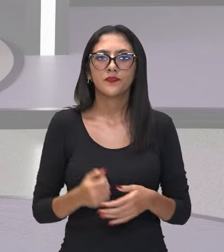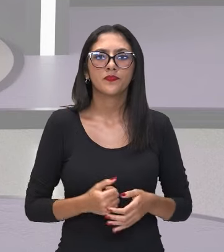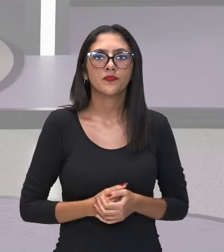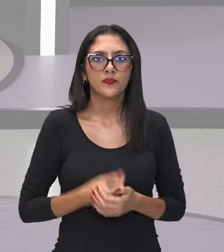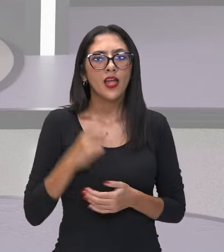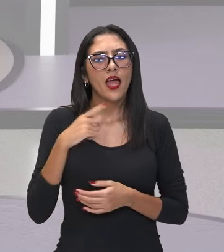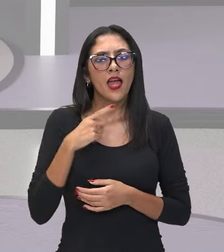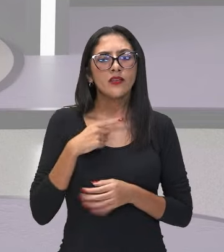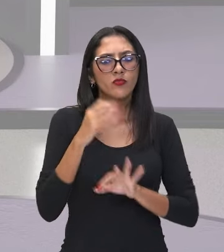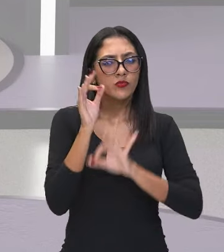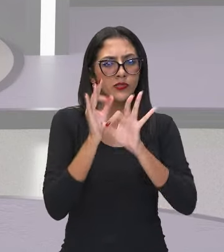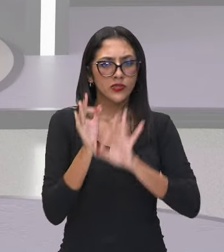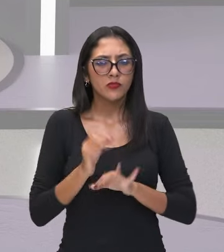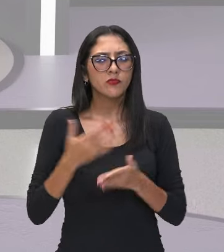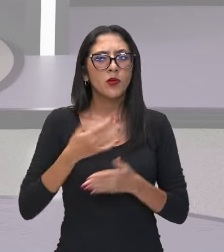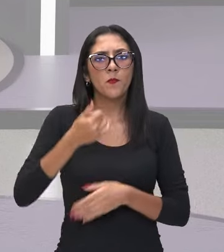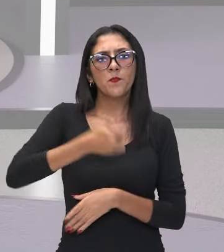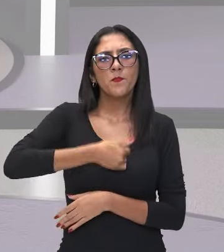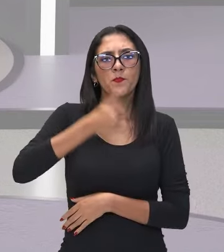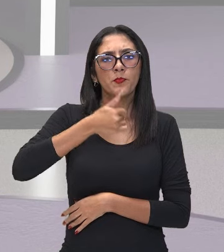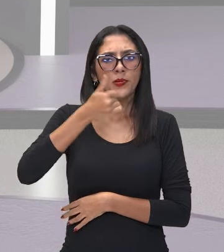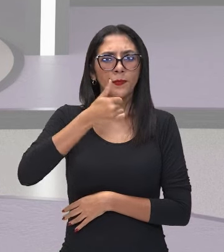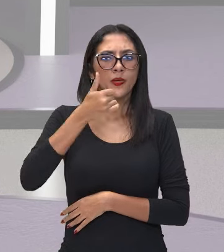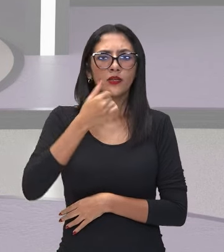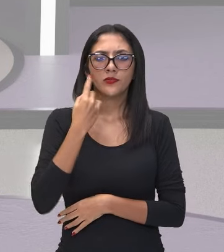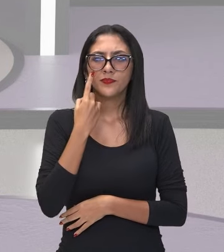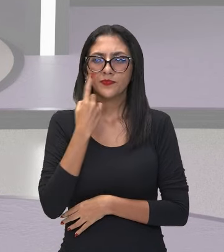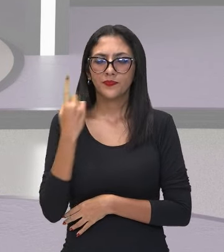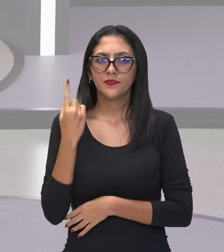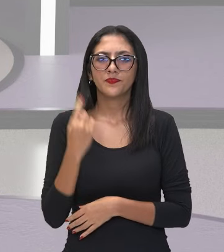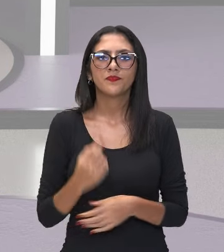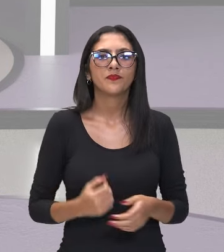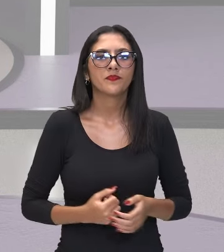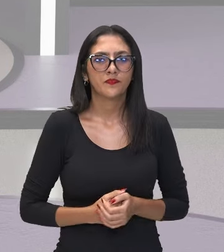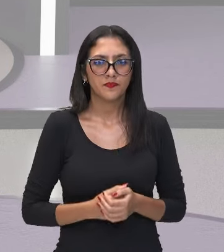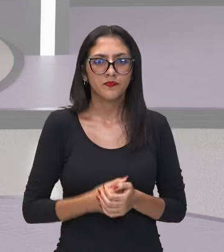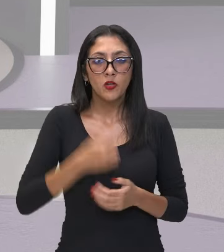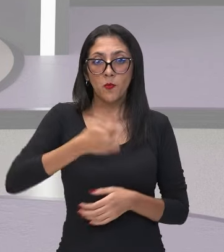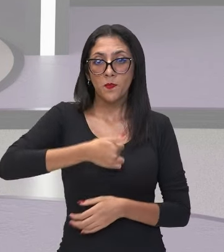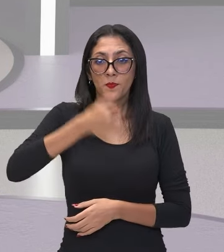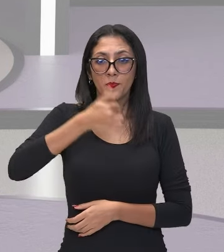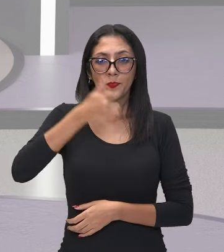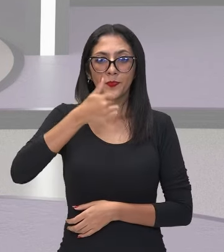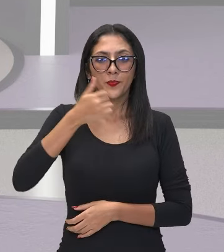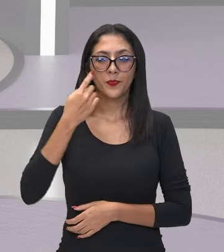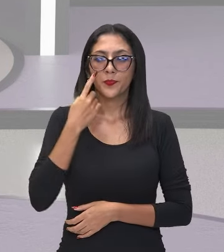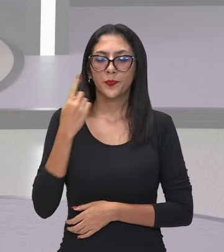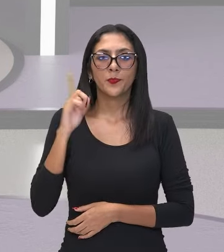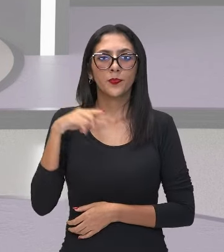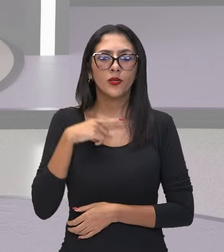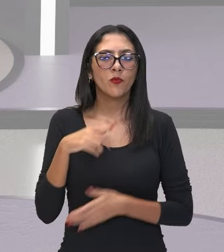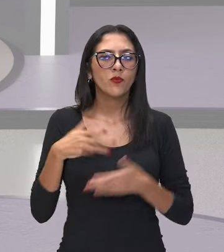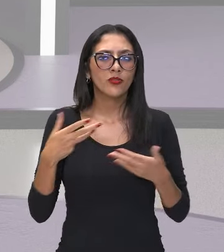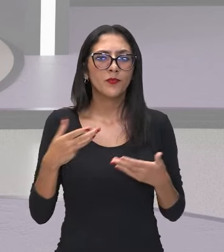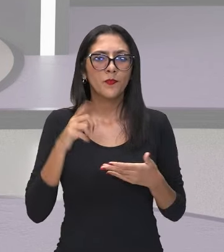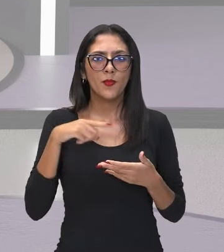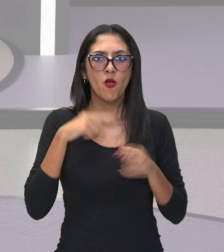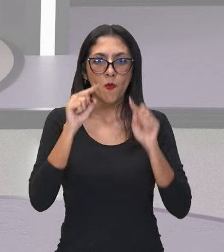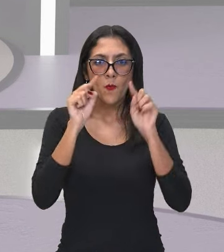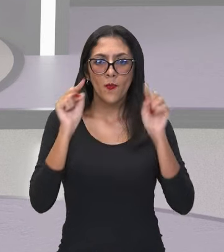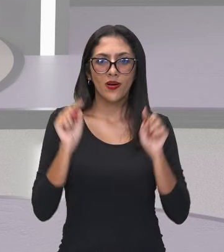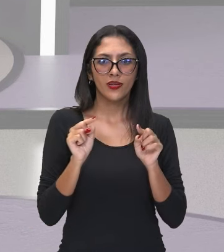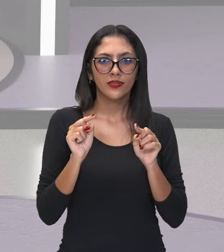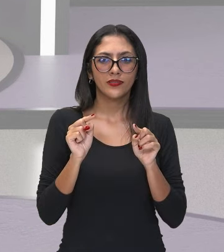no pódio, quem é que está em primeiro lugar? Isso mesmo. Quem está em primeiro lugar ali? Quem é? Parêntese.